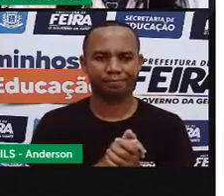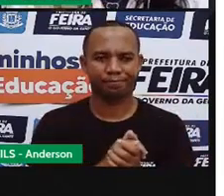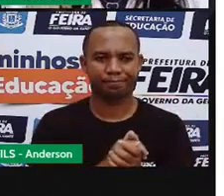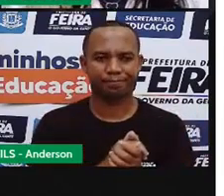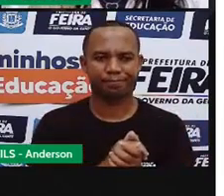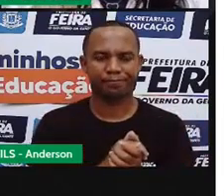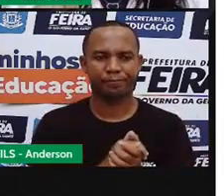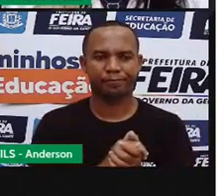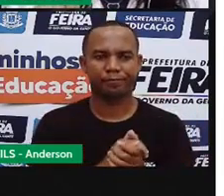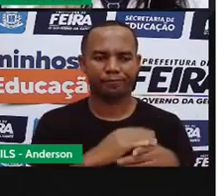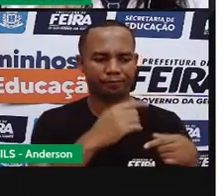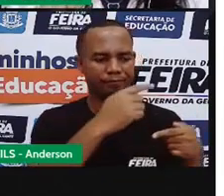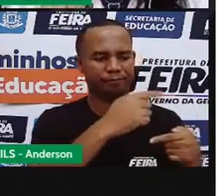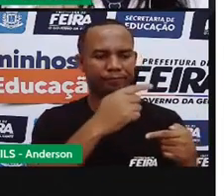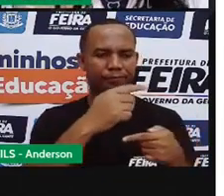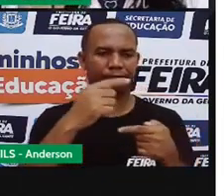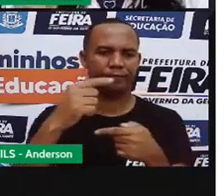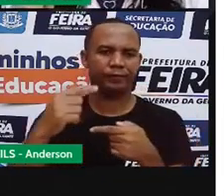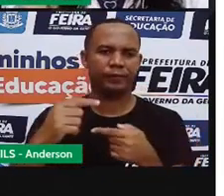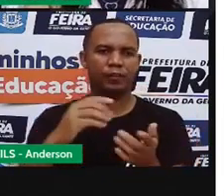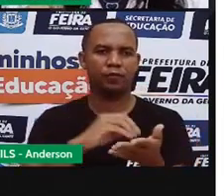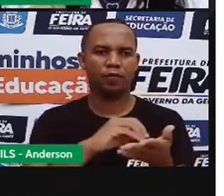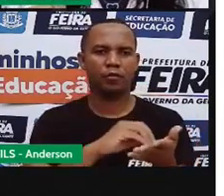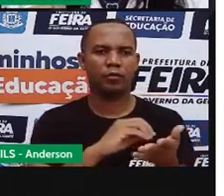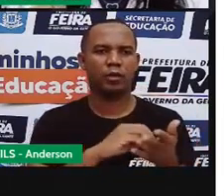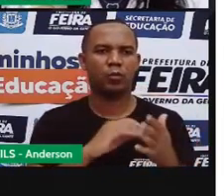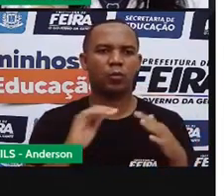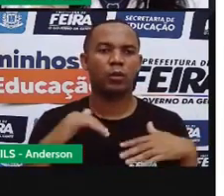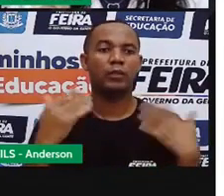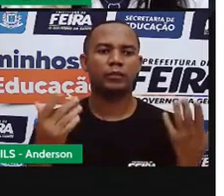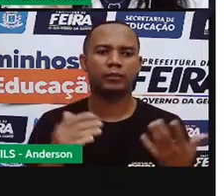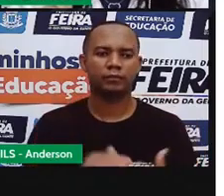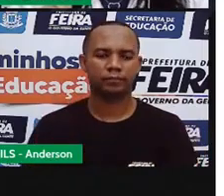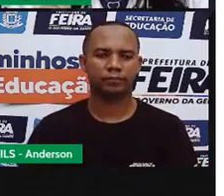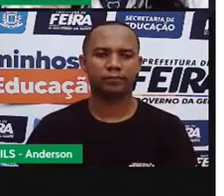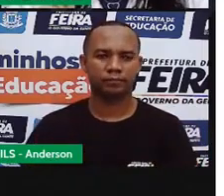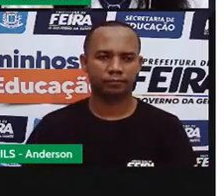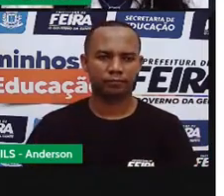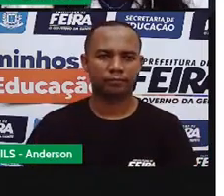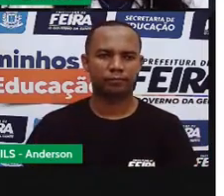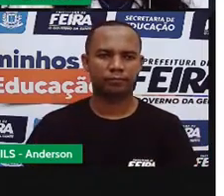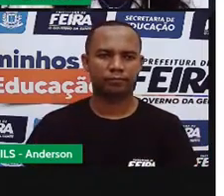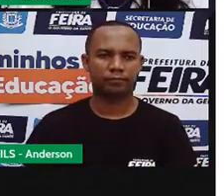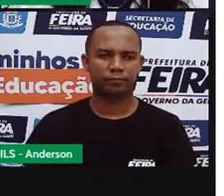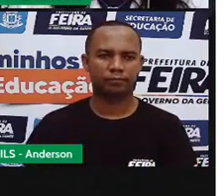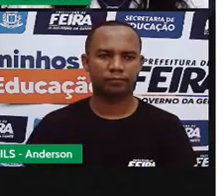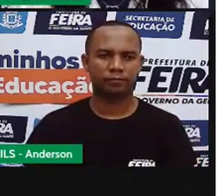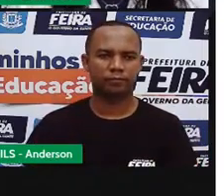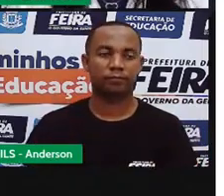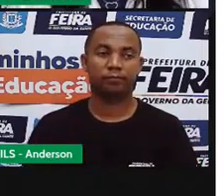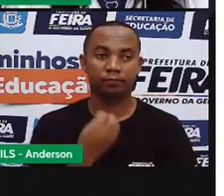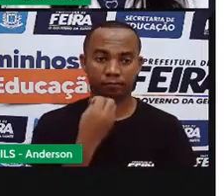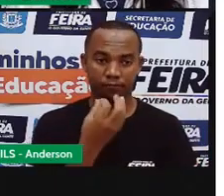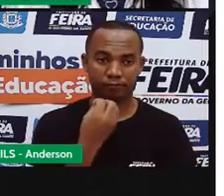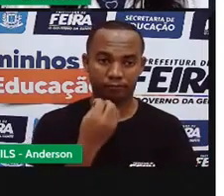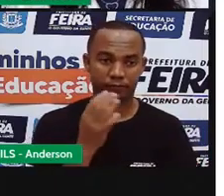garrafão encher todas as garrafas? Você acha que falta quantas? Muito bem.